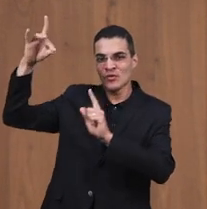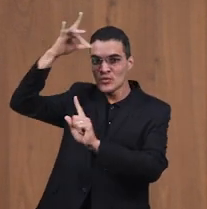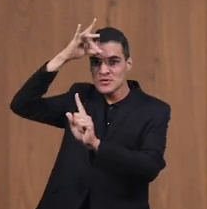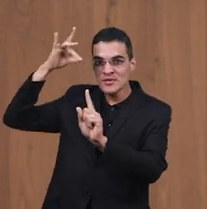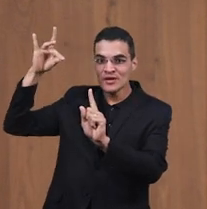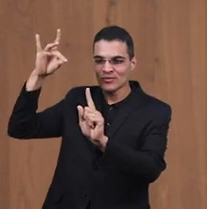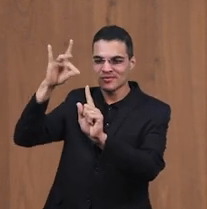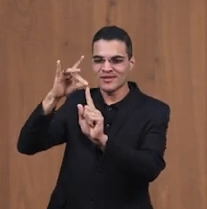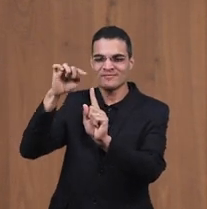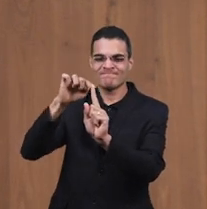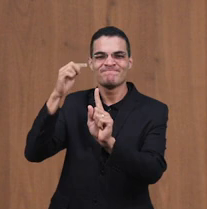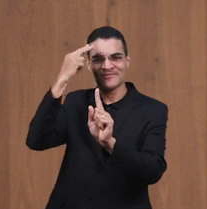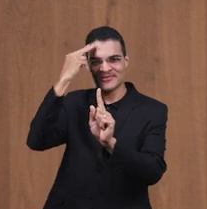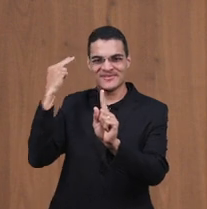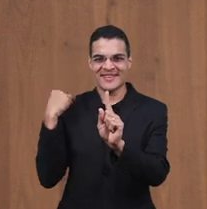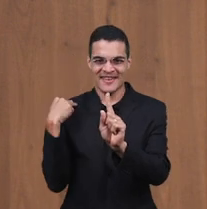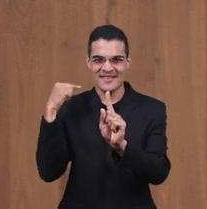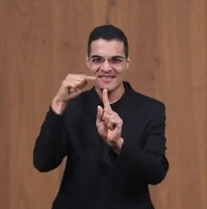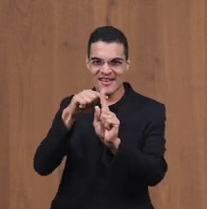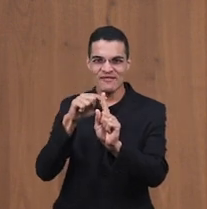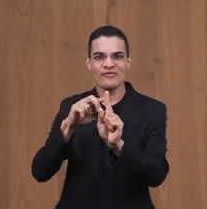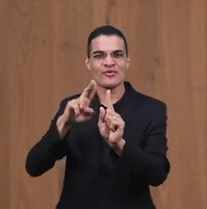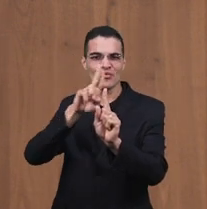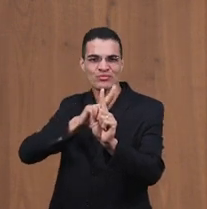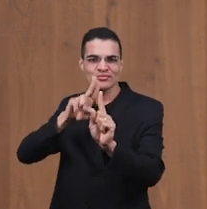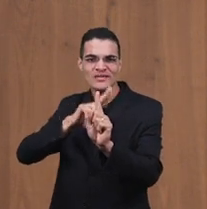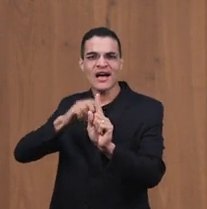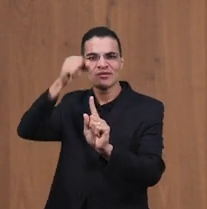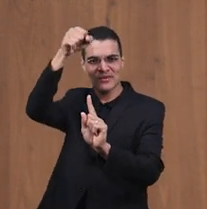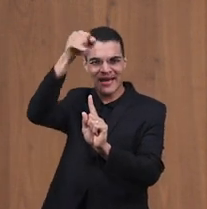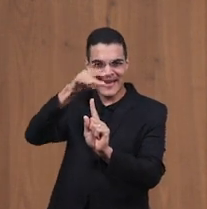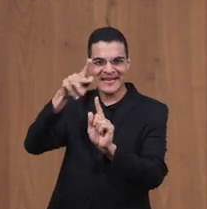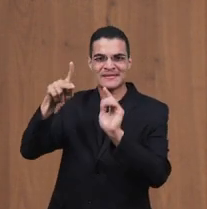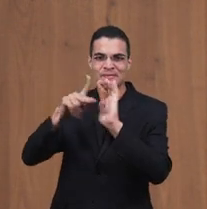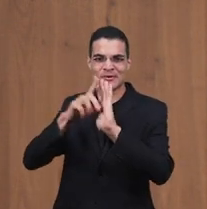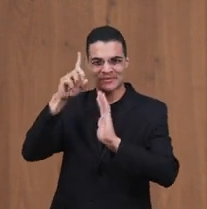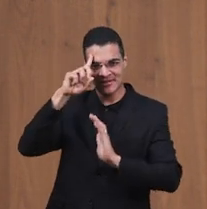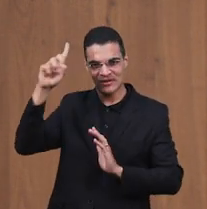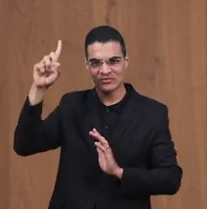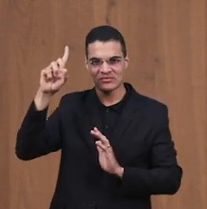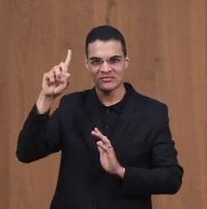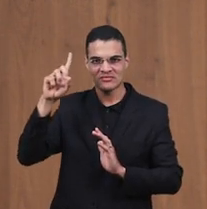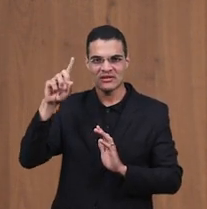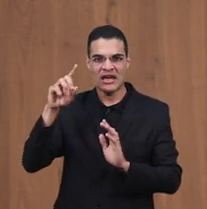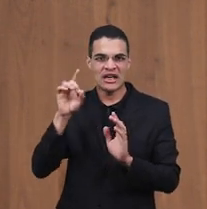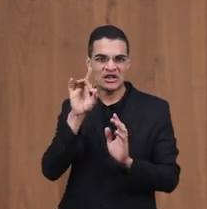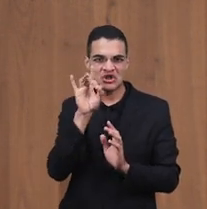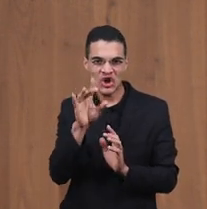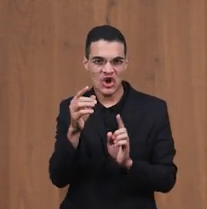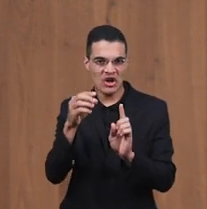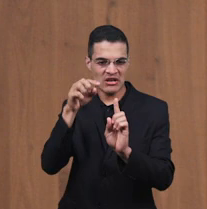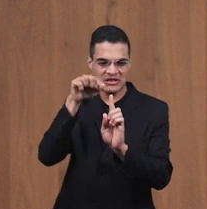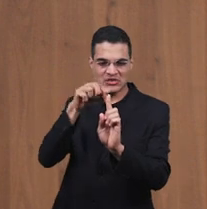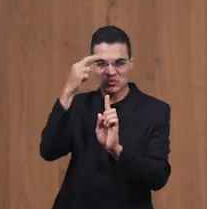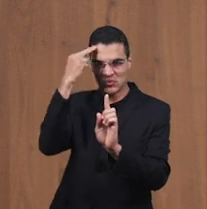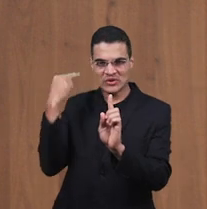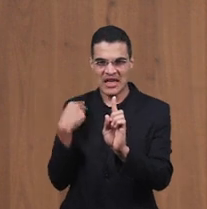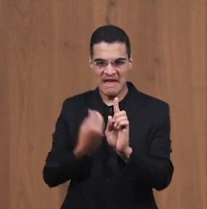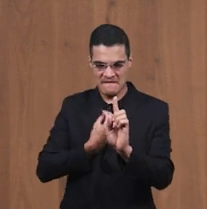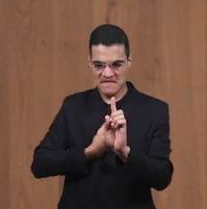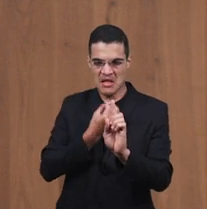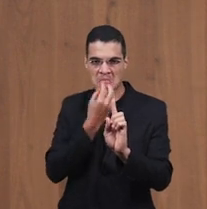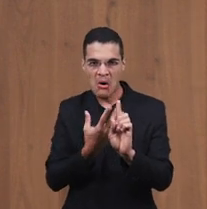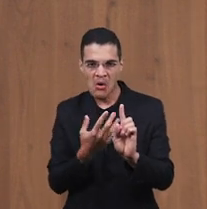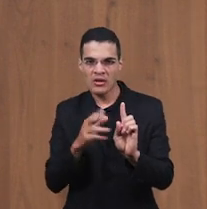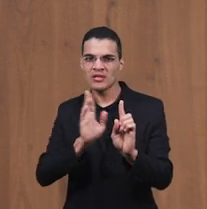José E José foi usado Com muita graça José não foi usado Só quando ele estava Em bons momentos José